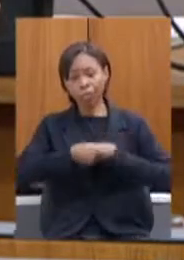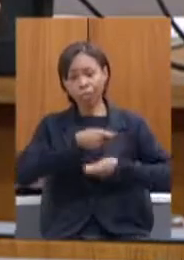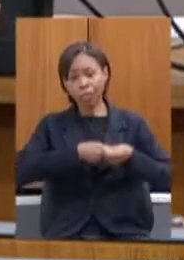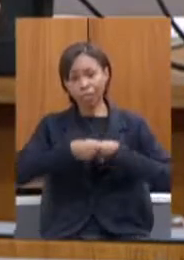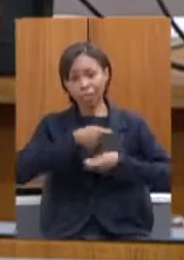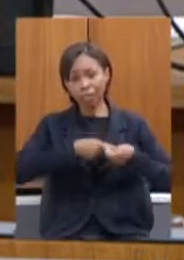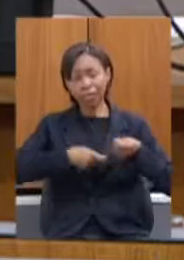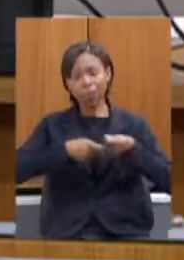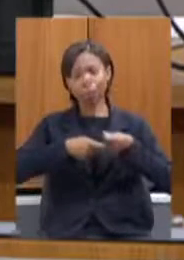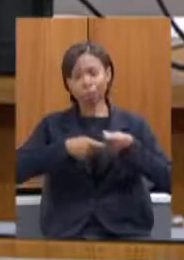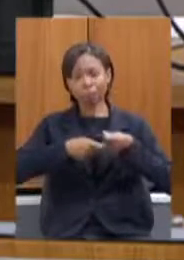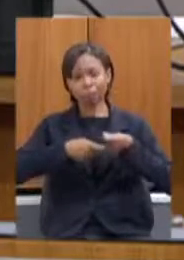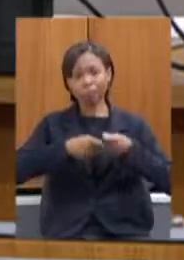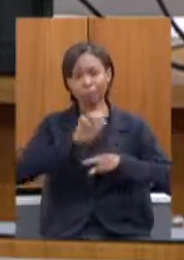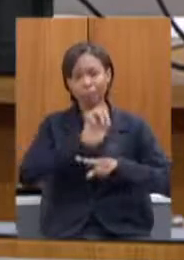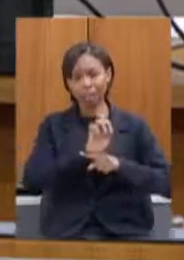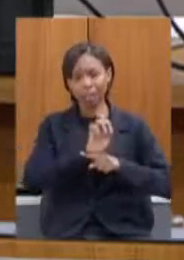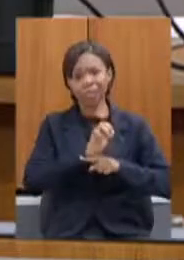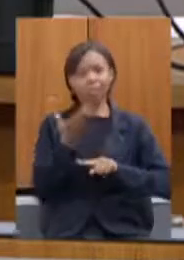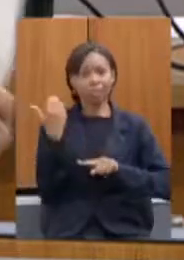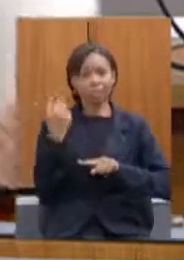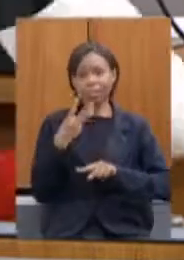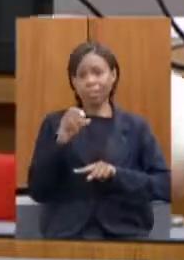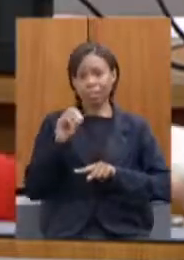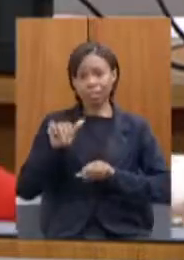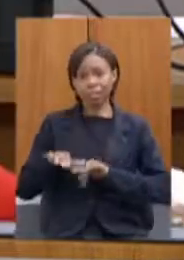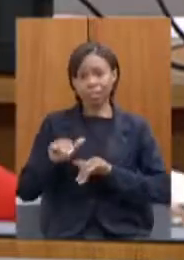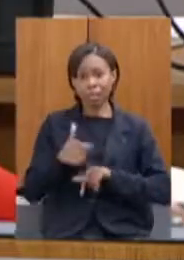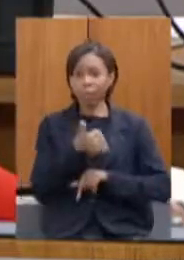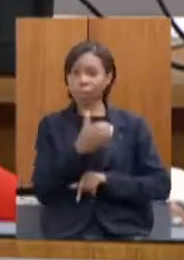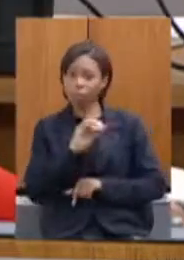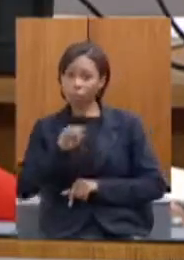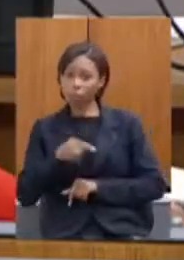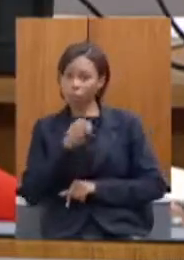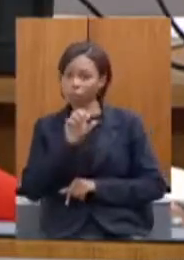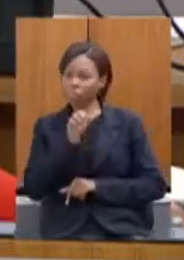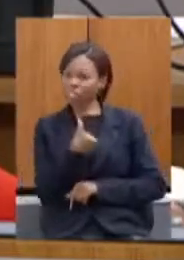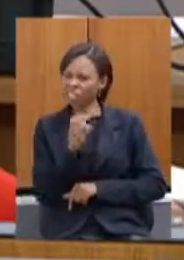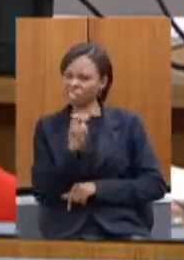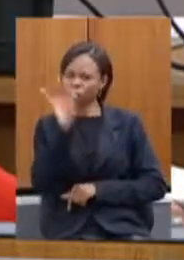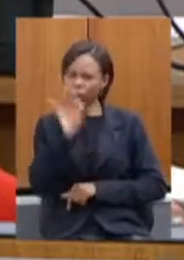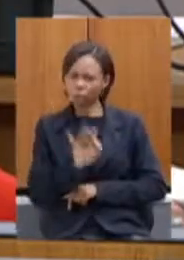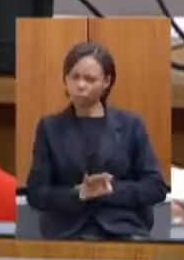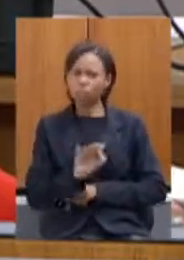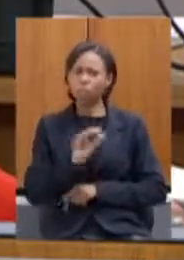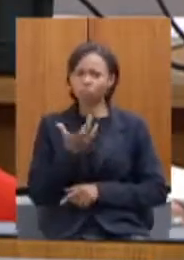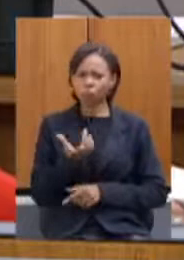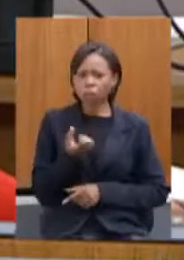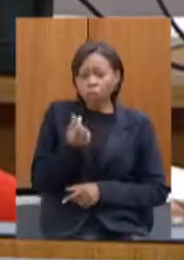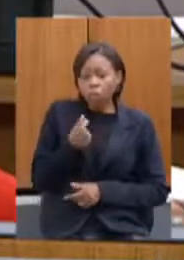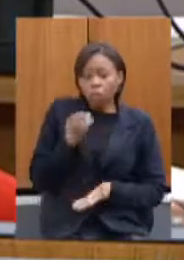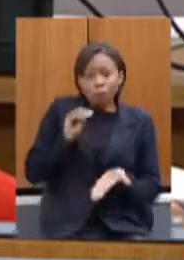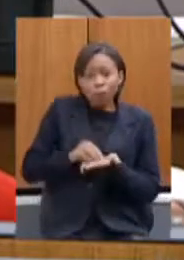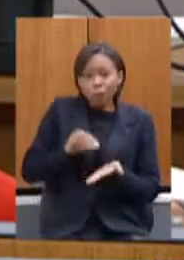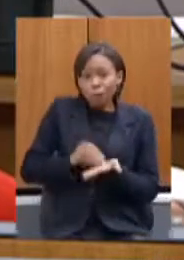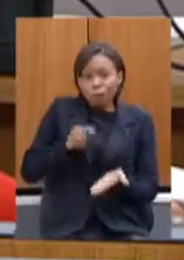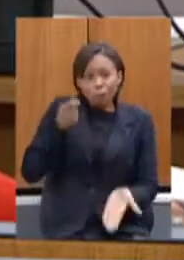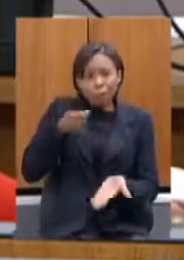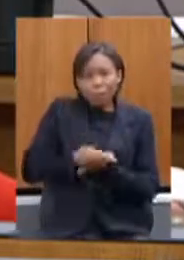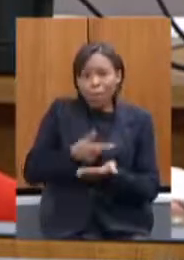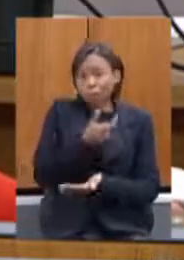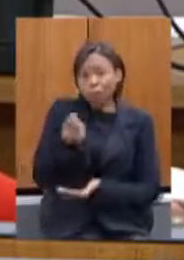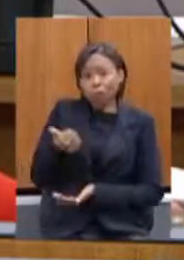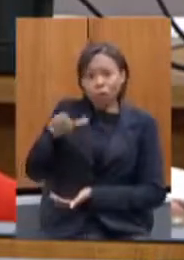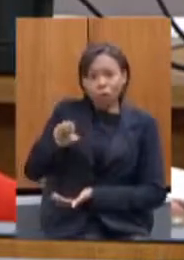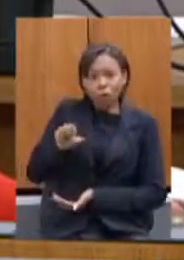30 de setembro de 2020 está aqui 10,65% considerando a execução de restos a pagar de 2019 não